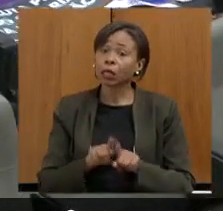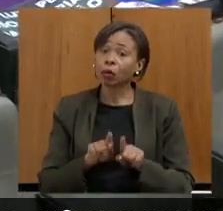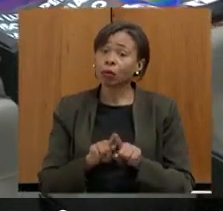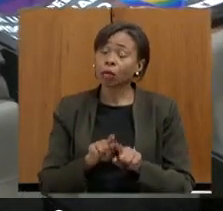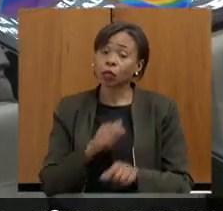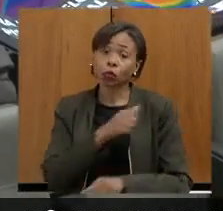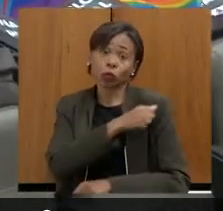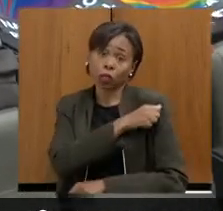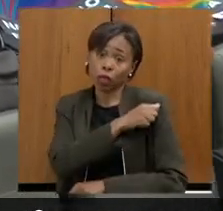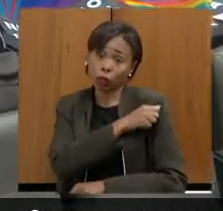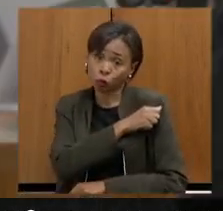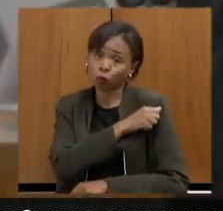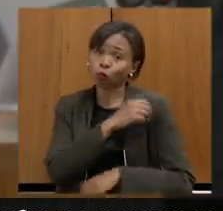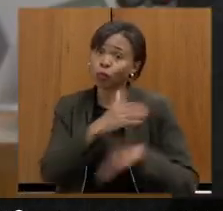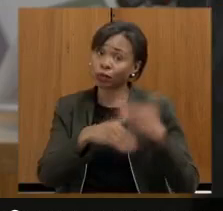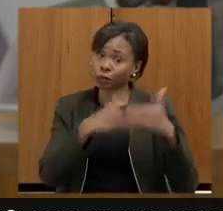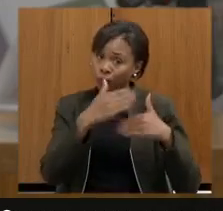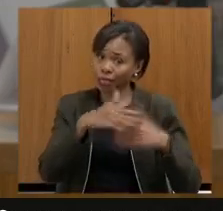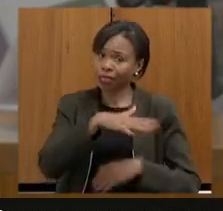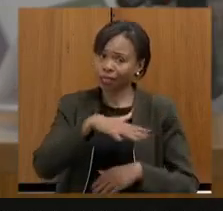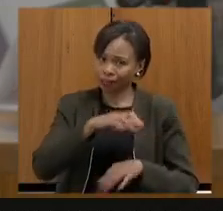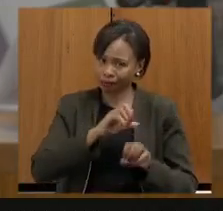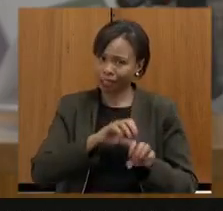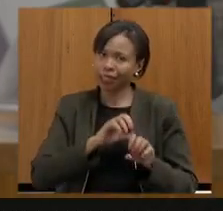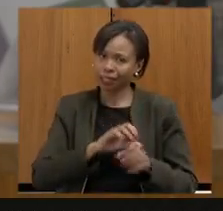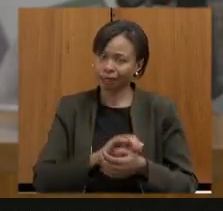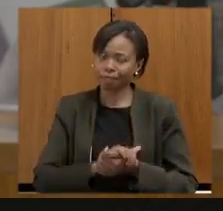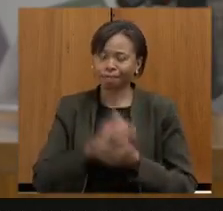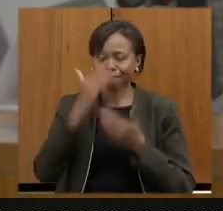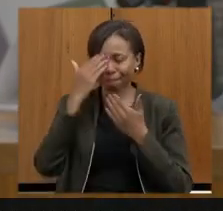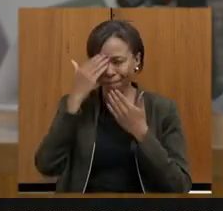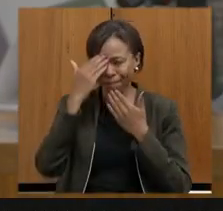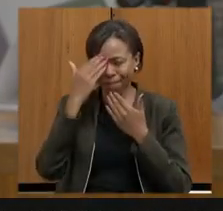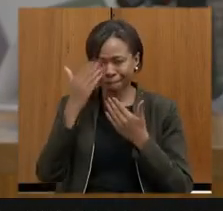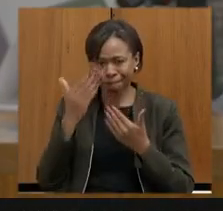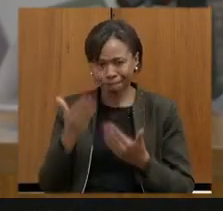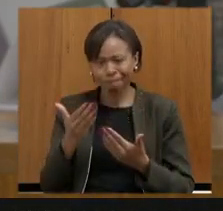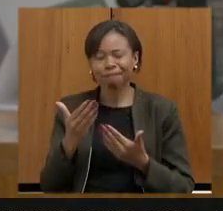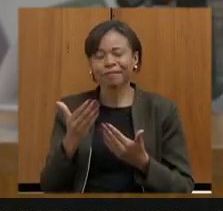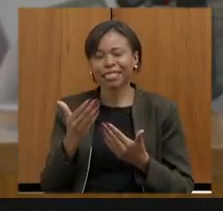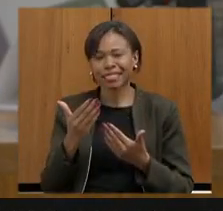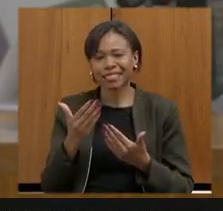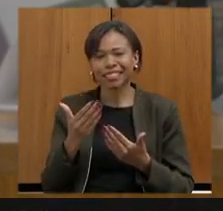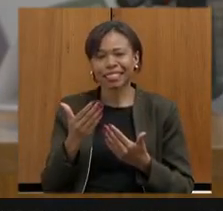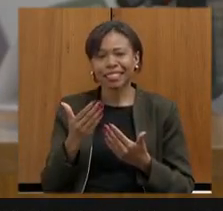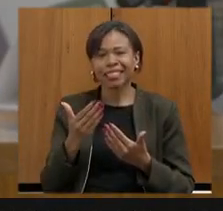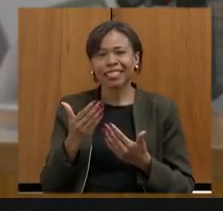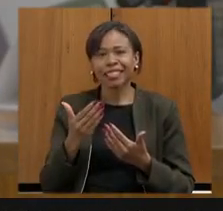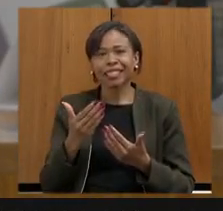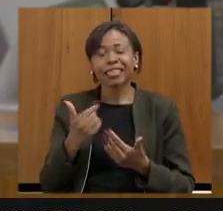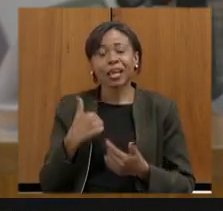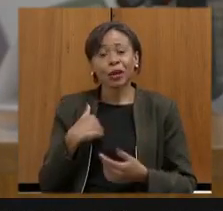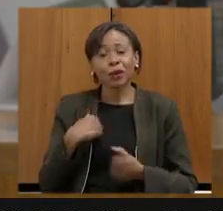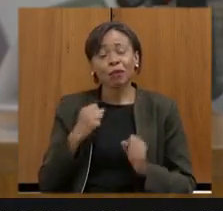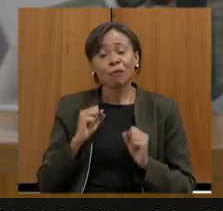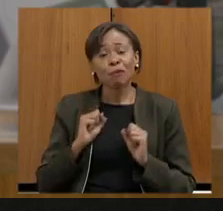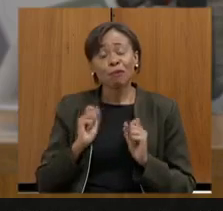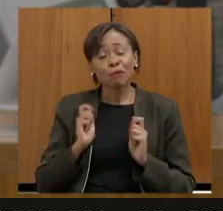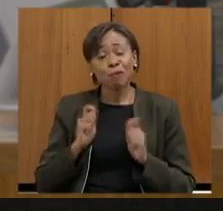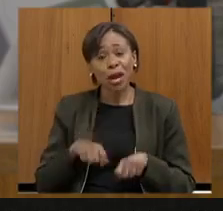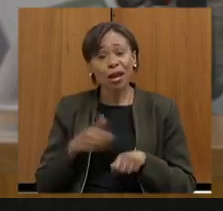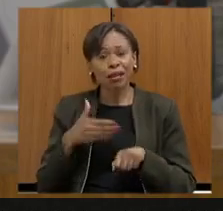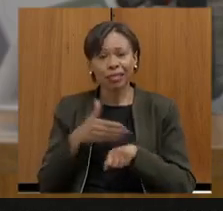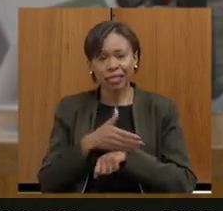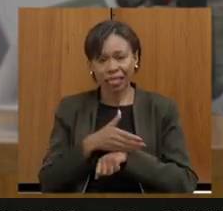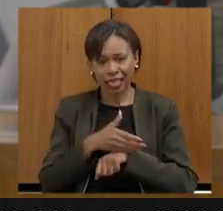e o desenvolvimento dos alunos na educação agradeço por isso agradeço pela condição de ser participante ativa dentro